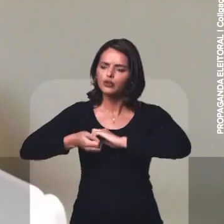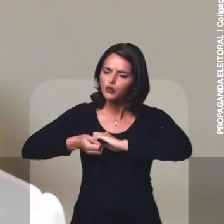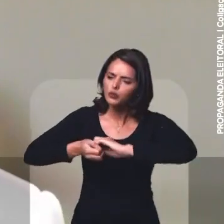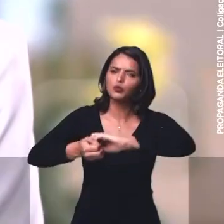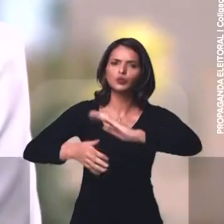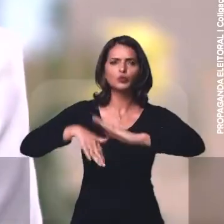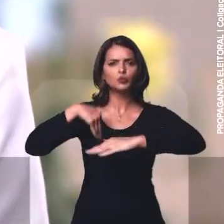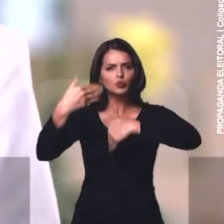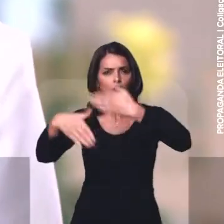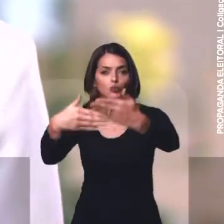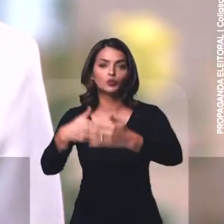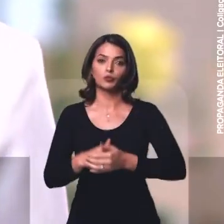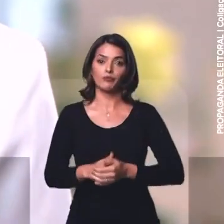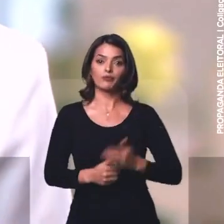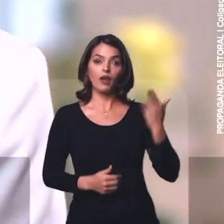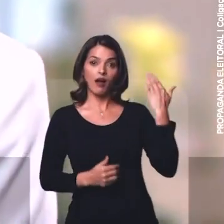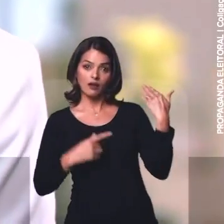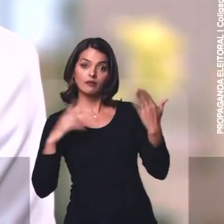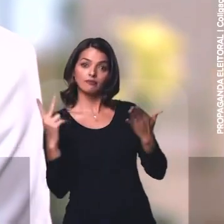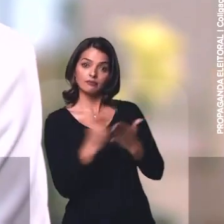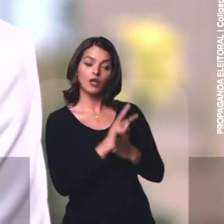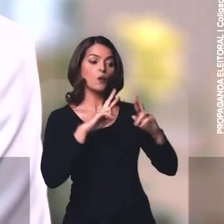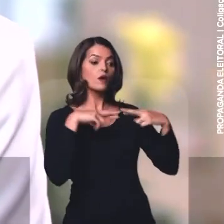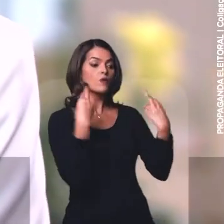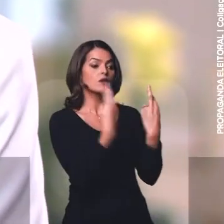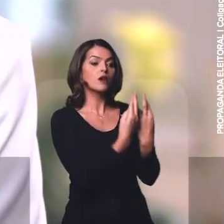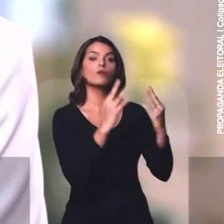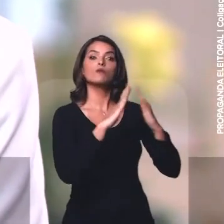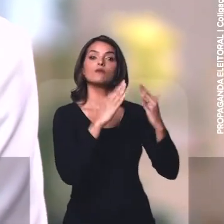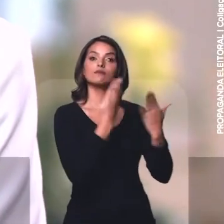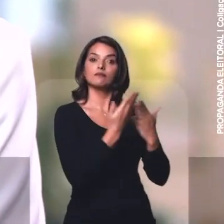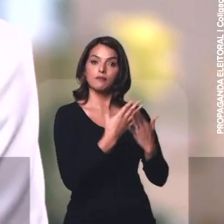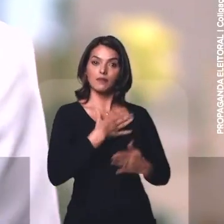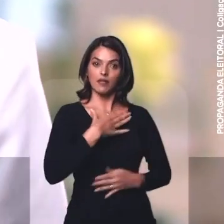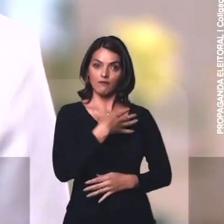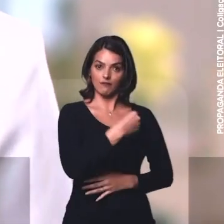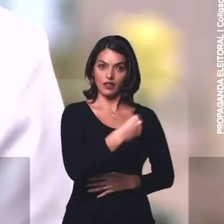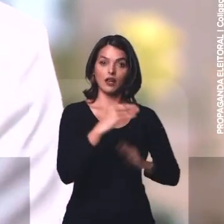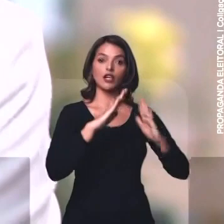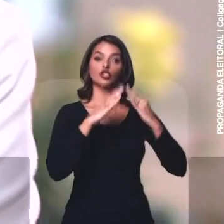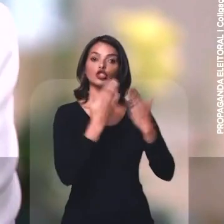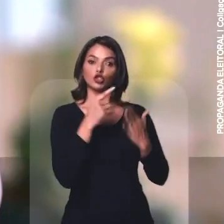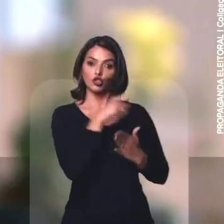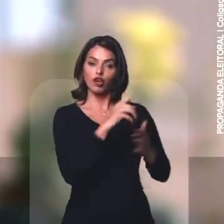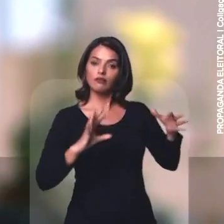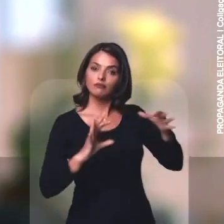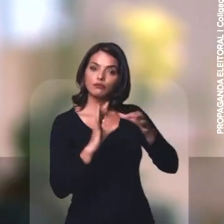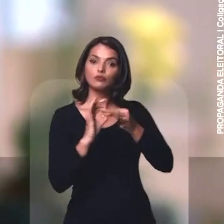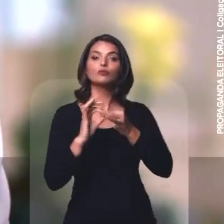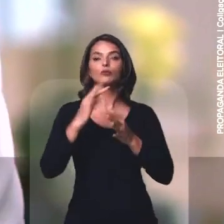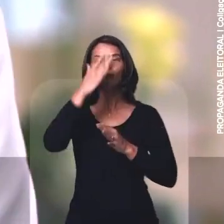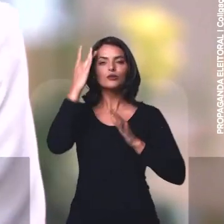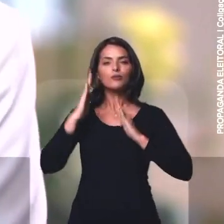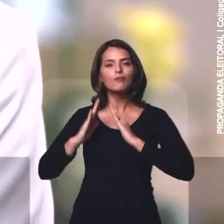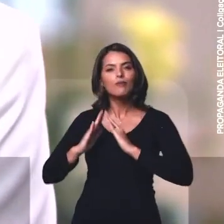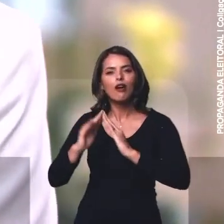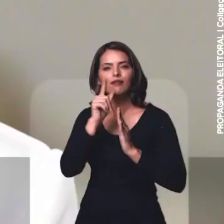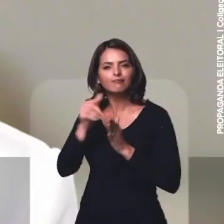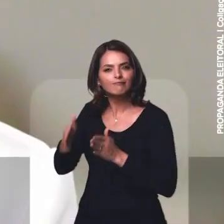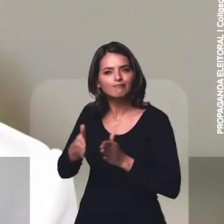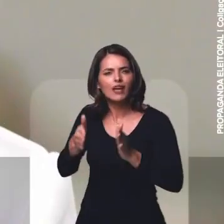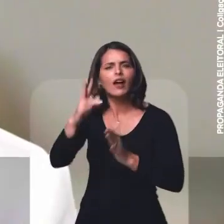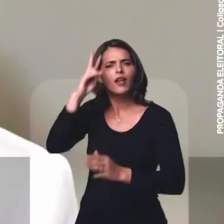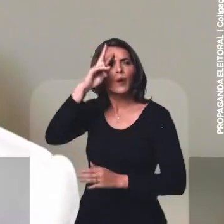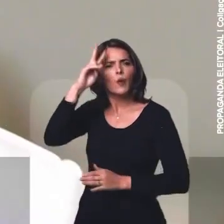trás. Eu fui numa reunião de escola da minha filha e a escola trabalha com os povos ribeirinhos.